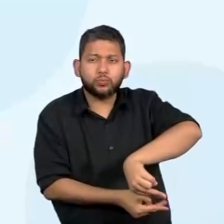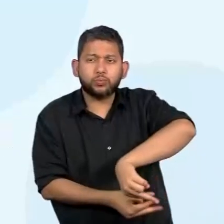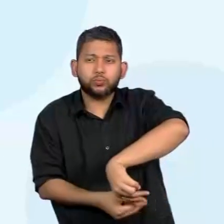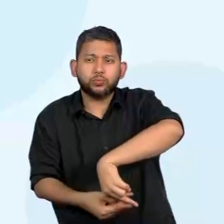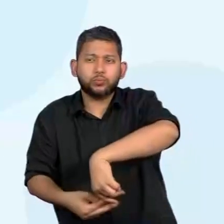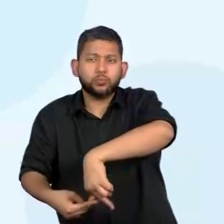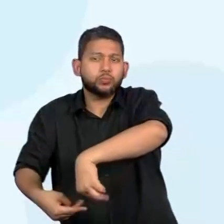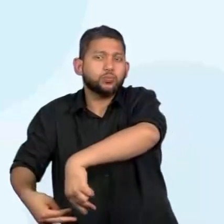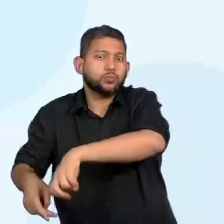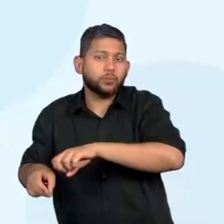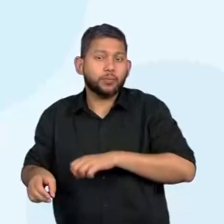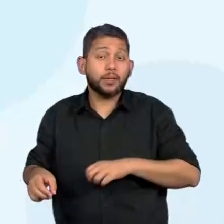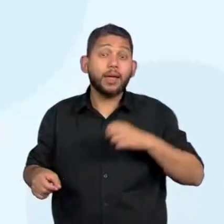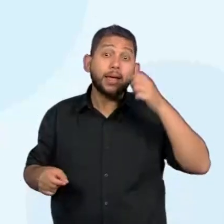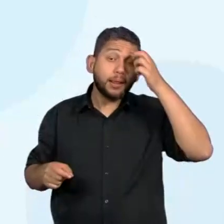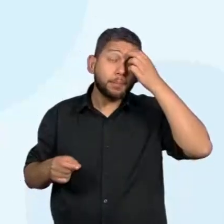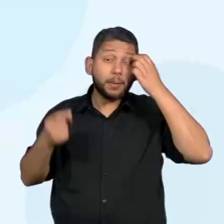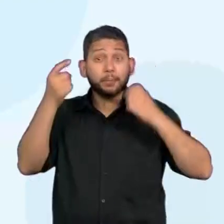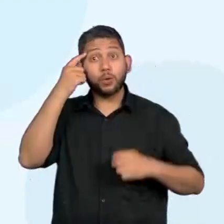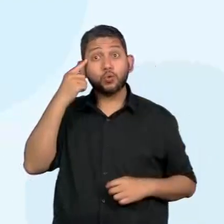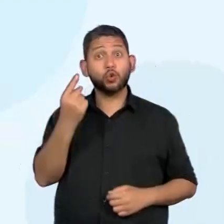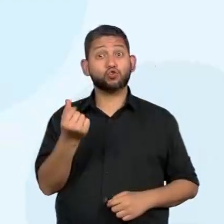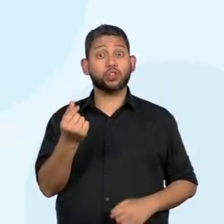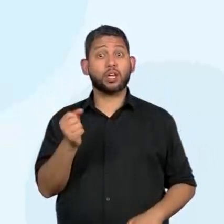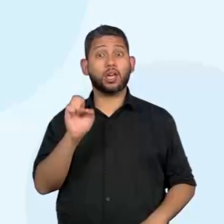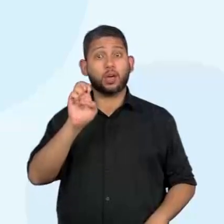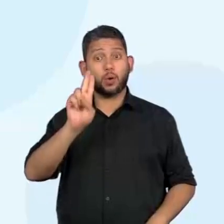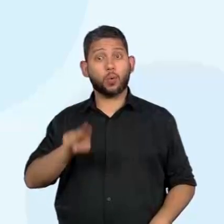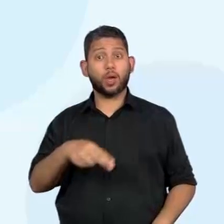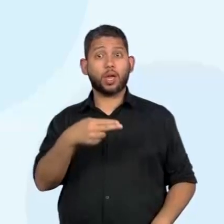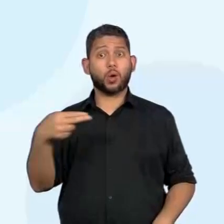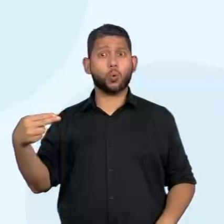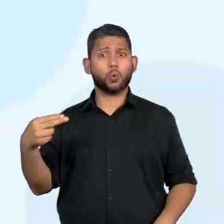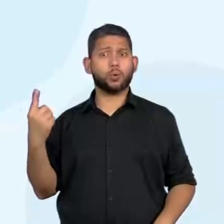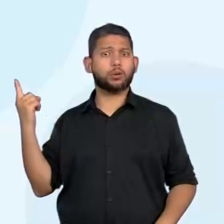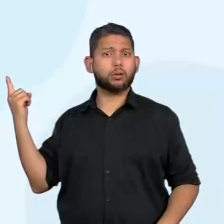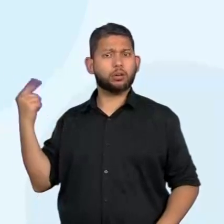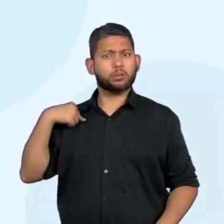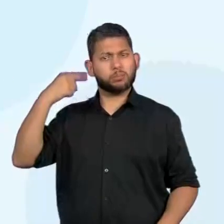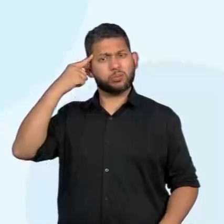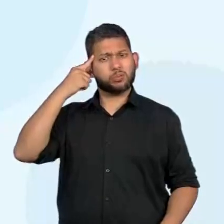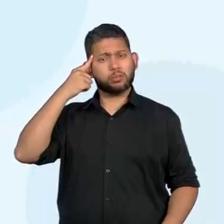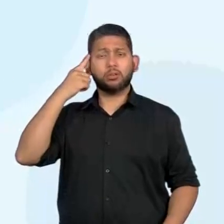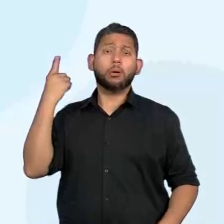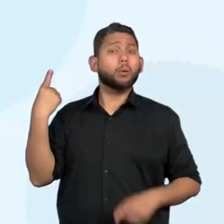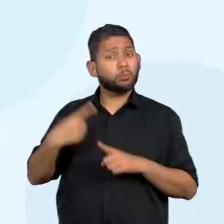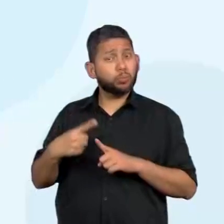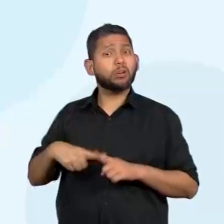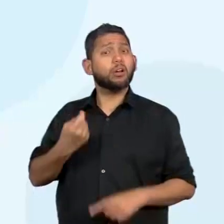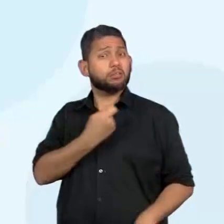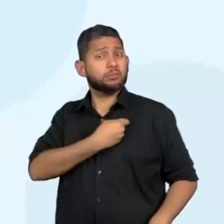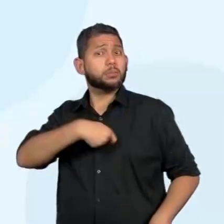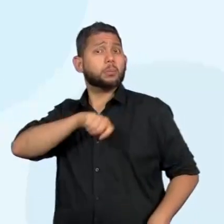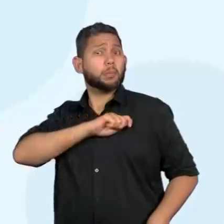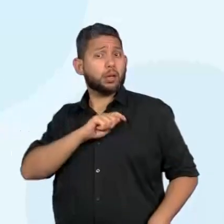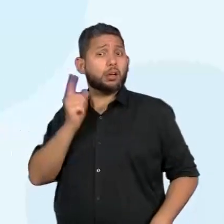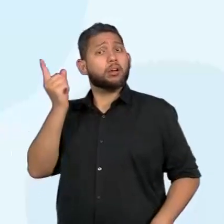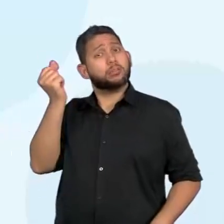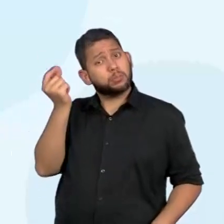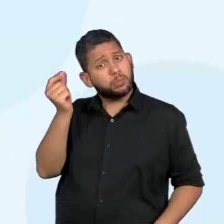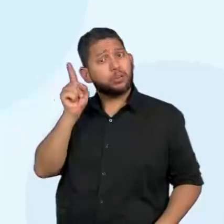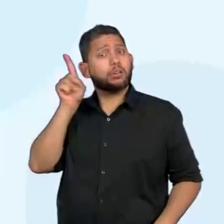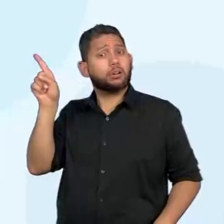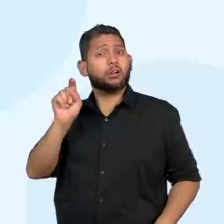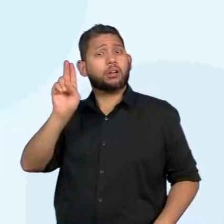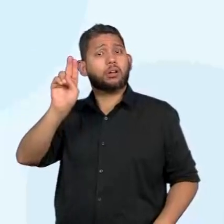moeda de euro, você pode ficar com dúvida, a moeda de euro, porque, na verdade, o euro é a moeda, né,